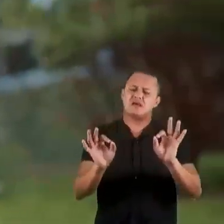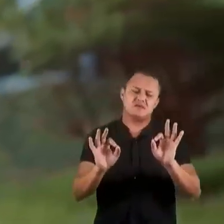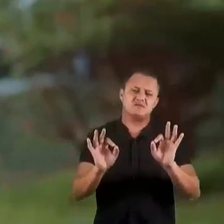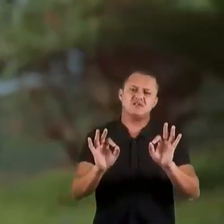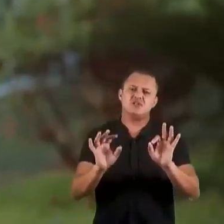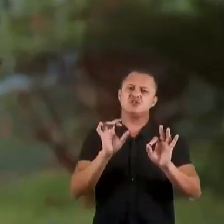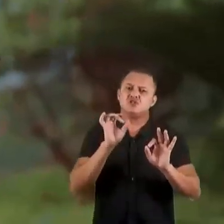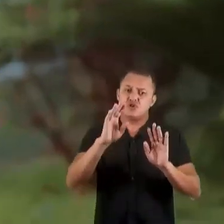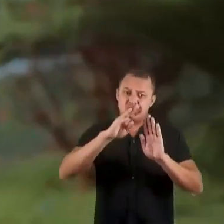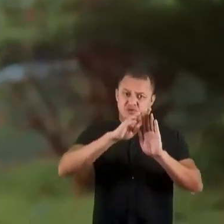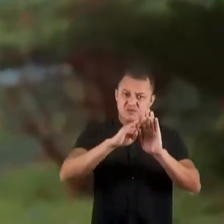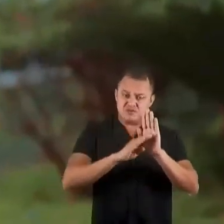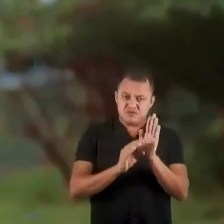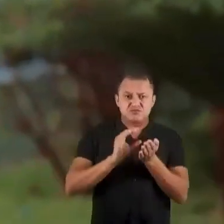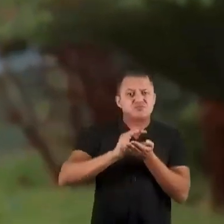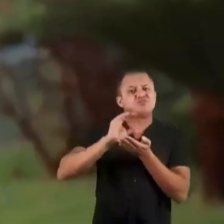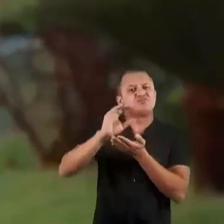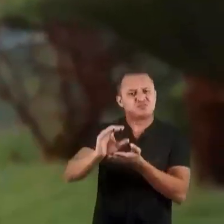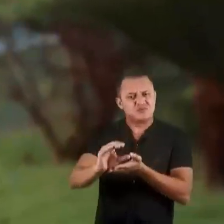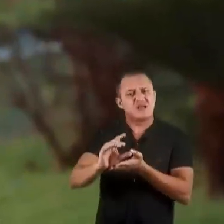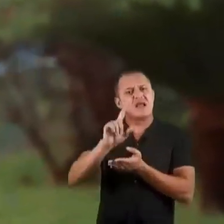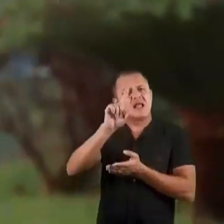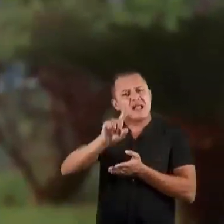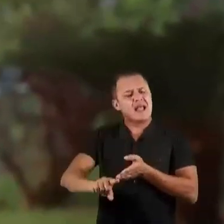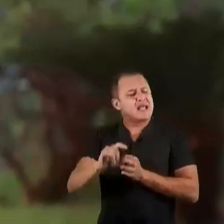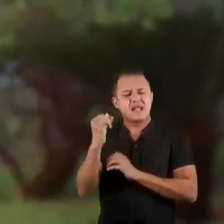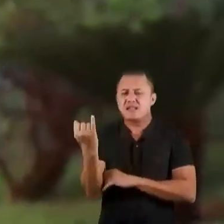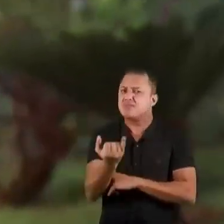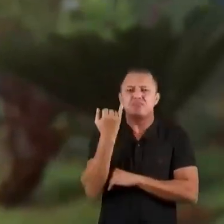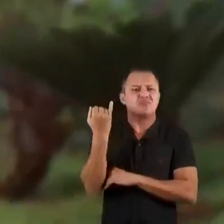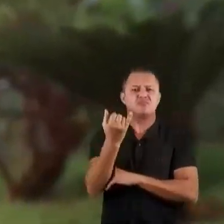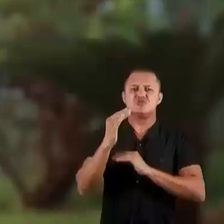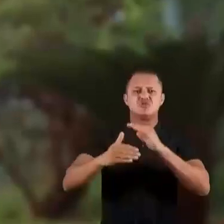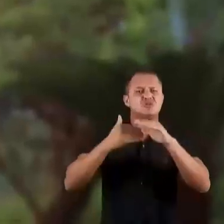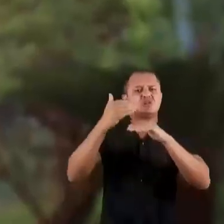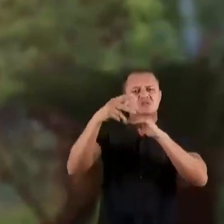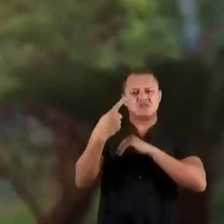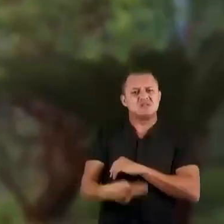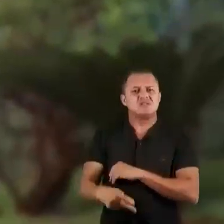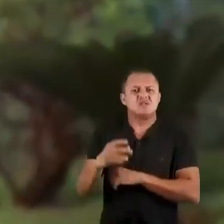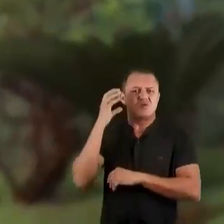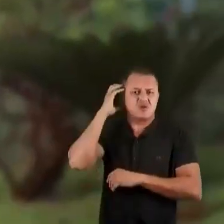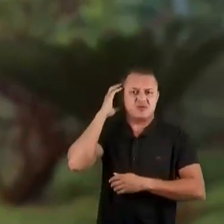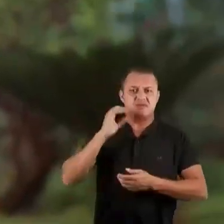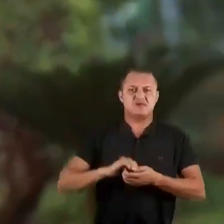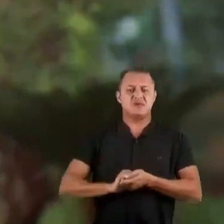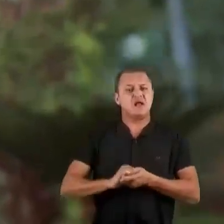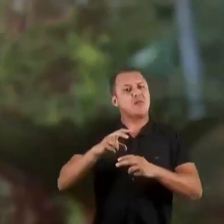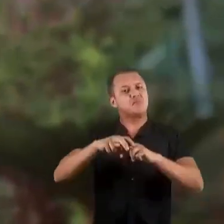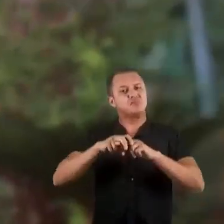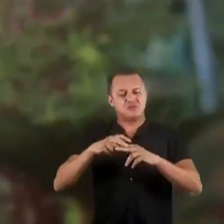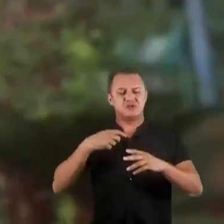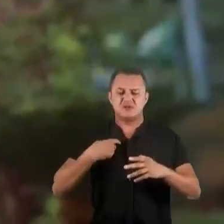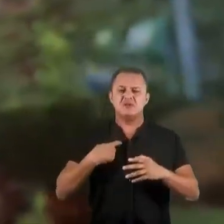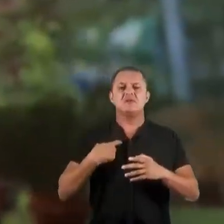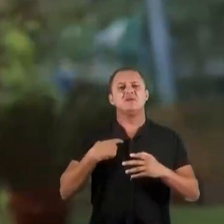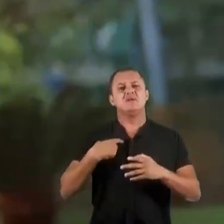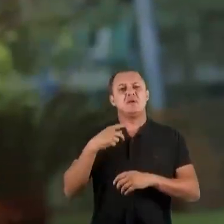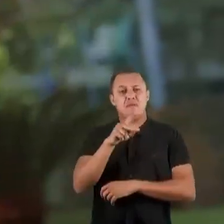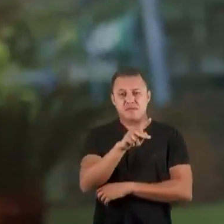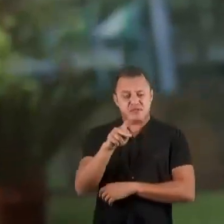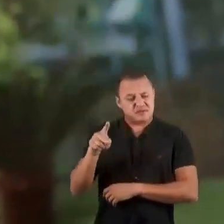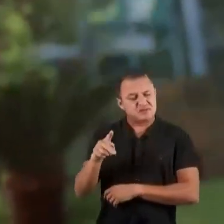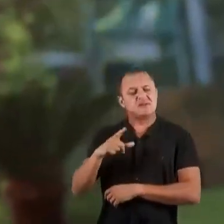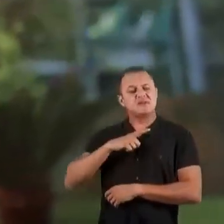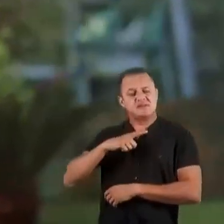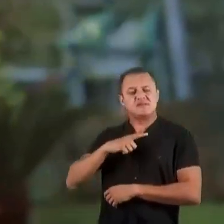governo do Estado e xingando o governo federal. Os programas e verbas federais são essenciais para o desenvolvimento da nossa cidade.